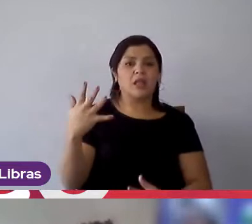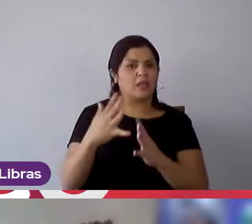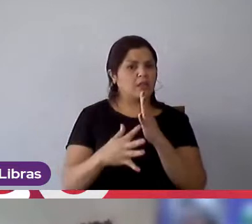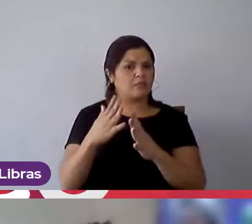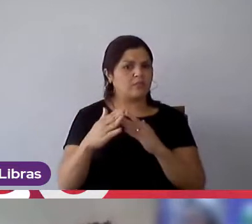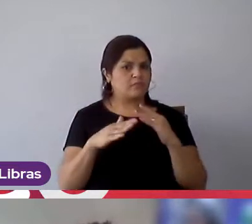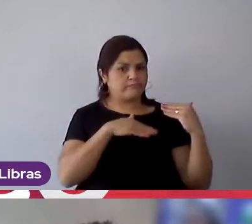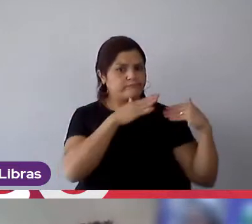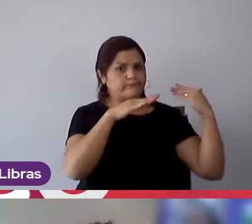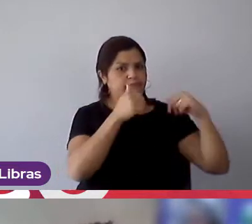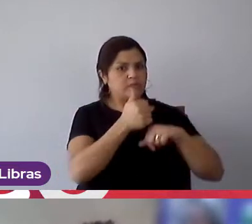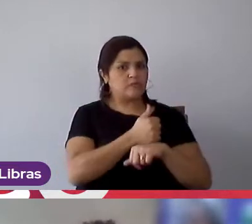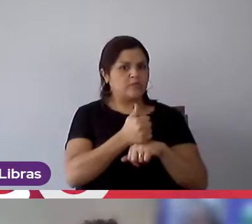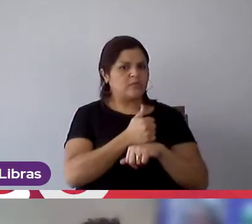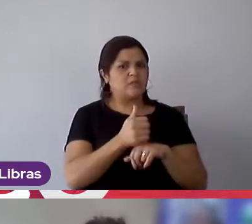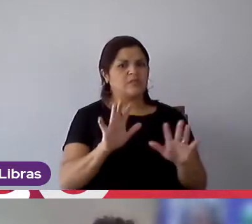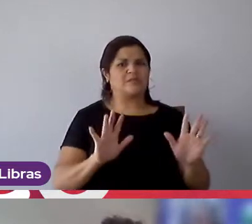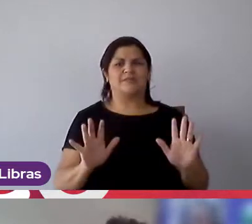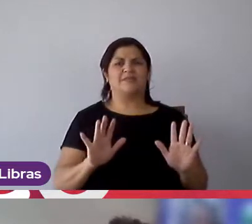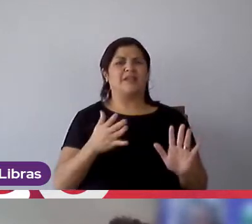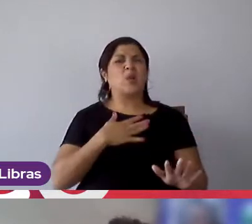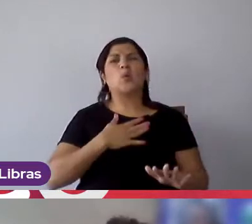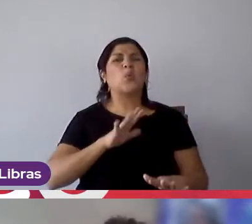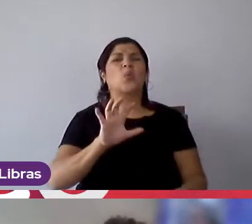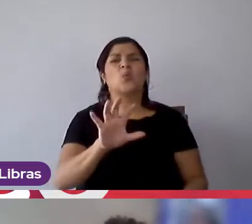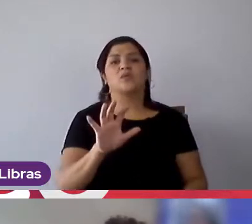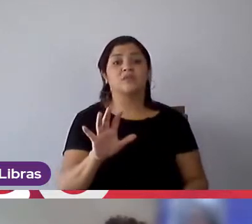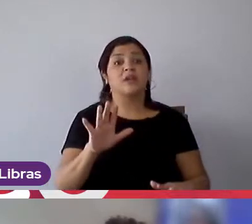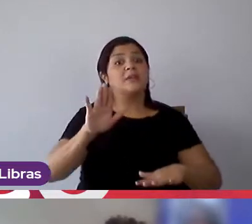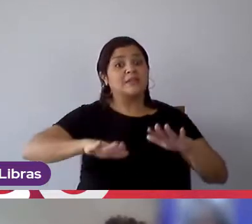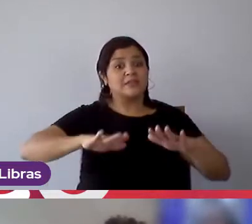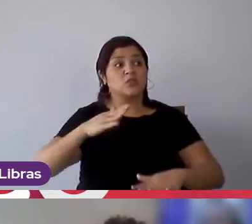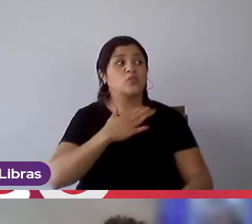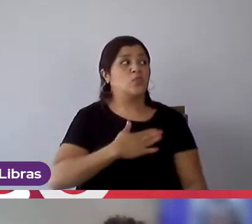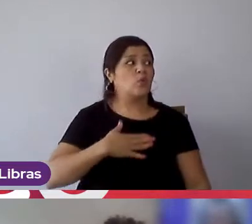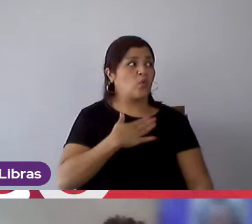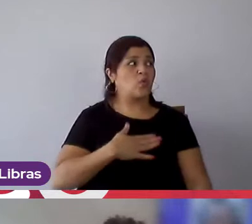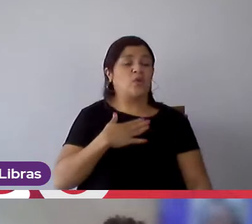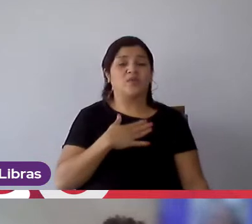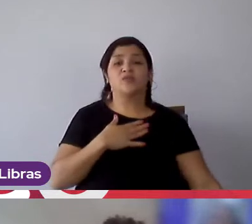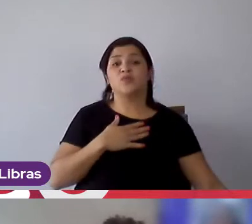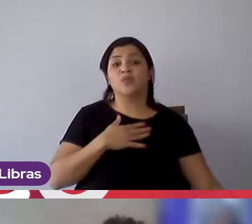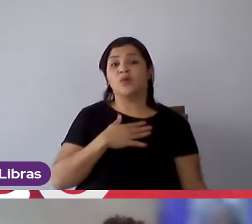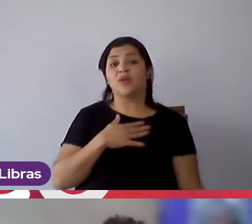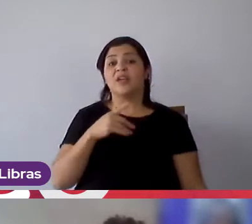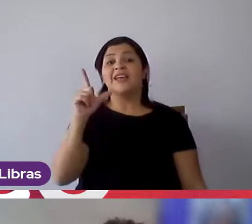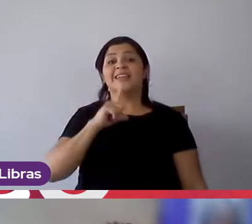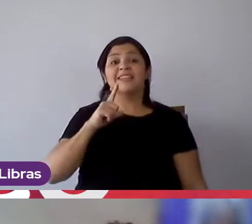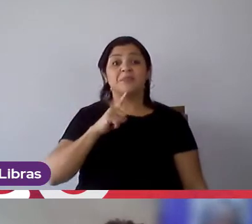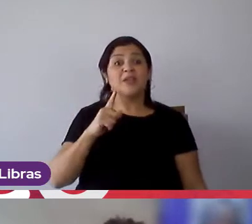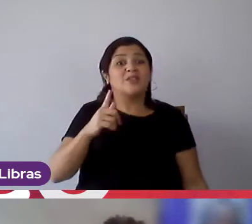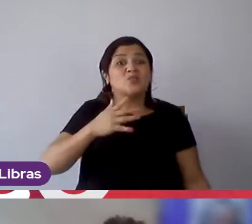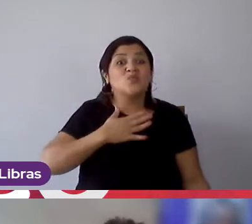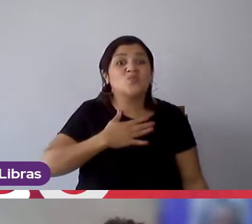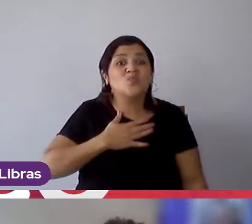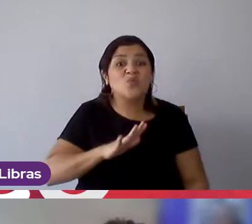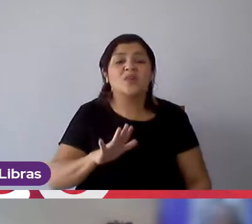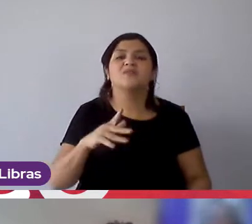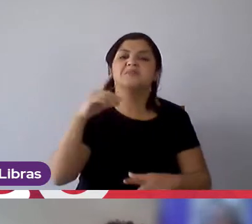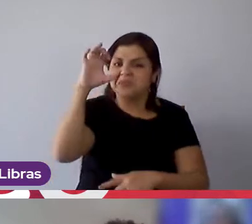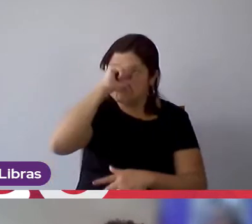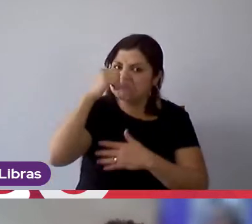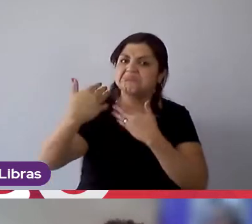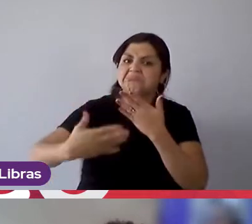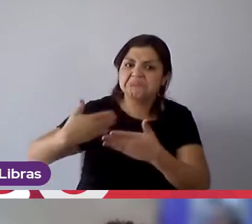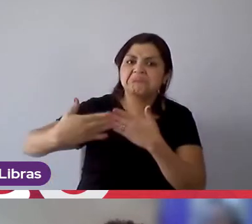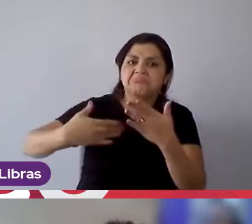desenvolvimento, pegue aquilo e fale assim, ah, eu não gosto disso, mas às vezes eu não gosto, é porque eu não sei, mas fala assim, eu não gosto, eu vou aprender e vou